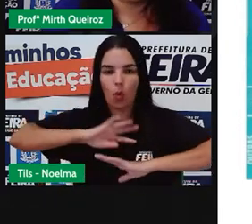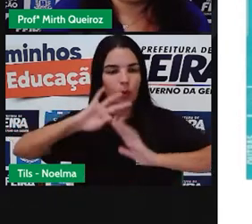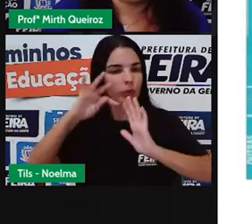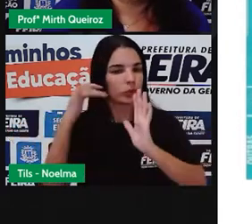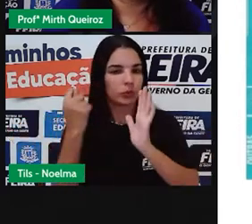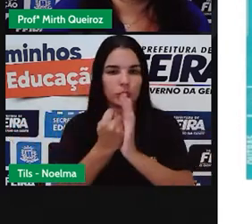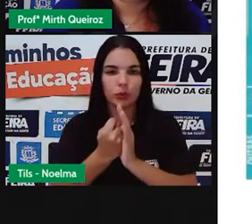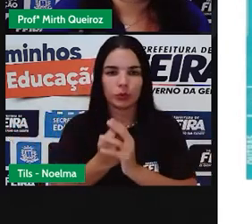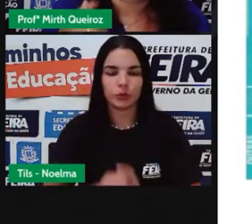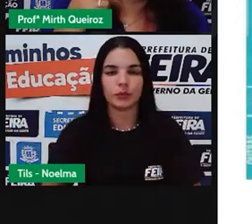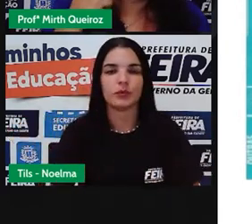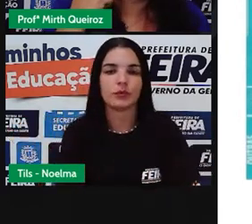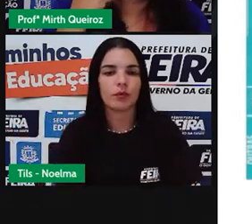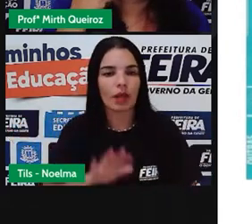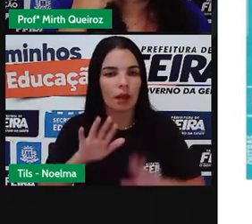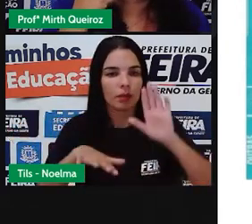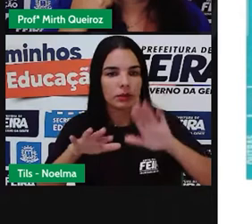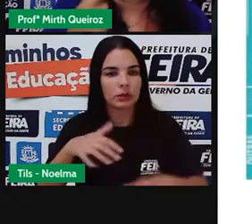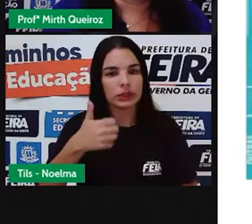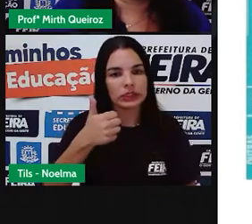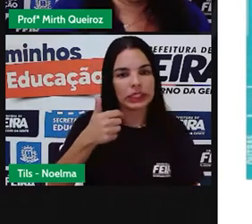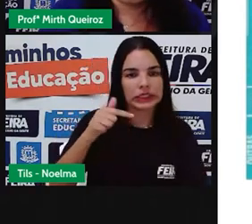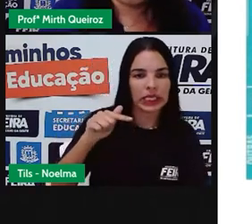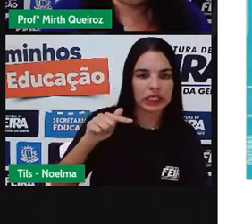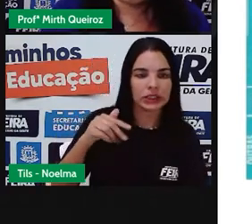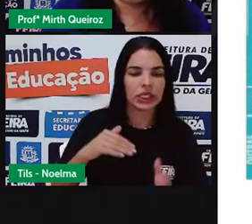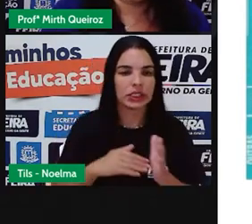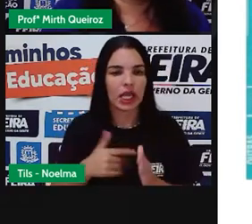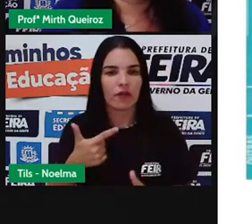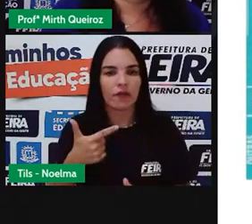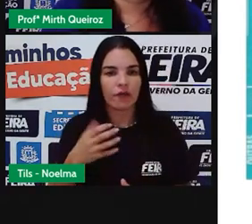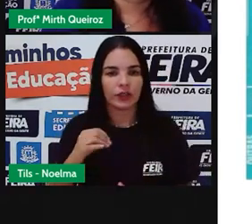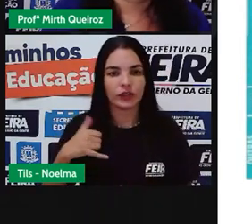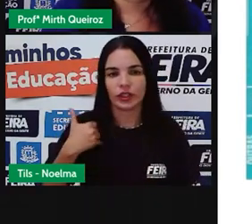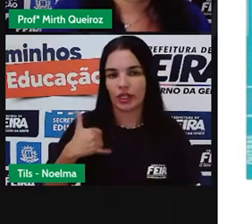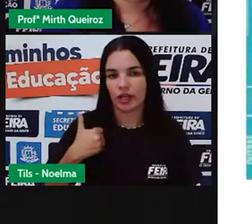o fim da puberdade, né? 17 aos 20 anos o fim da puberdade.